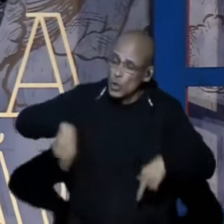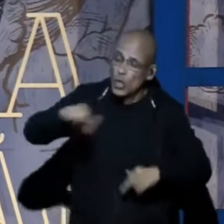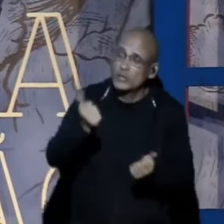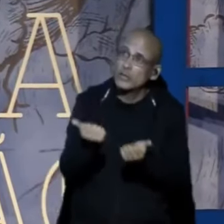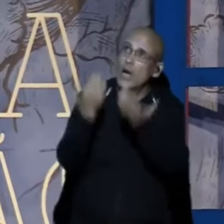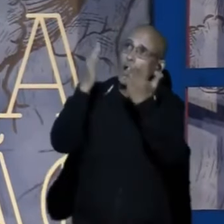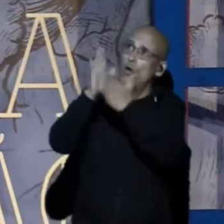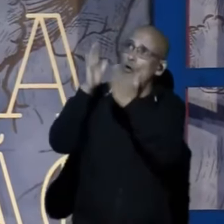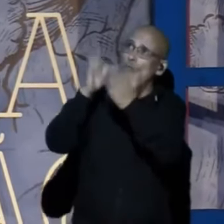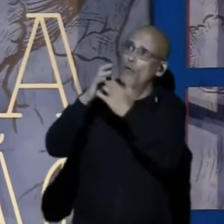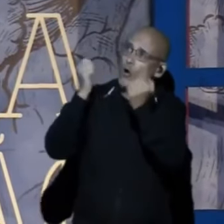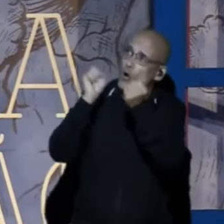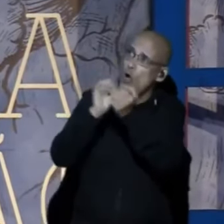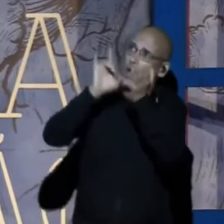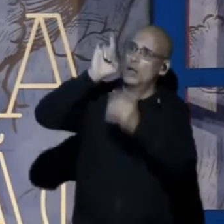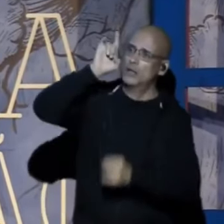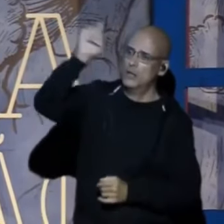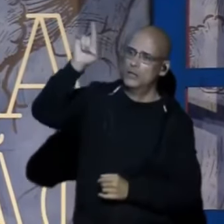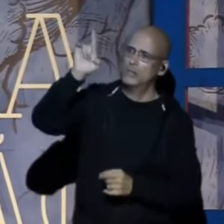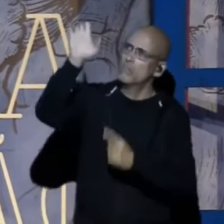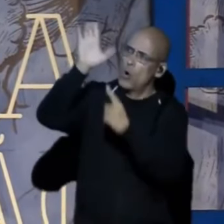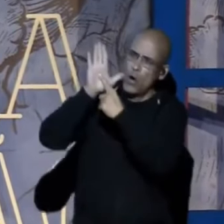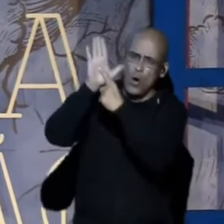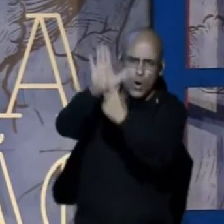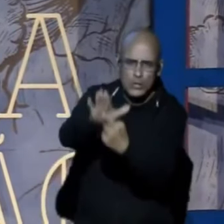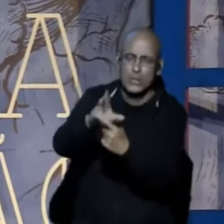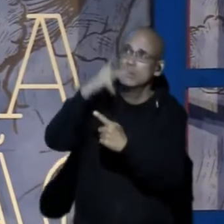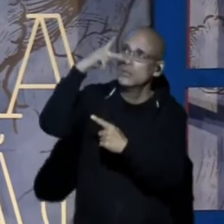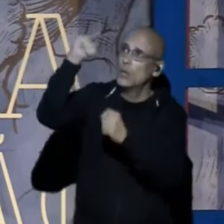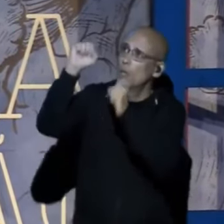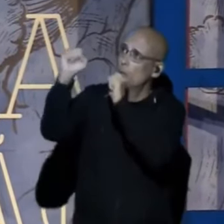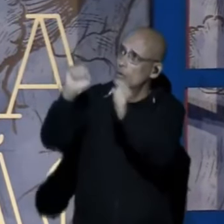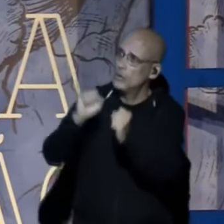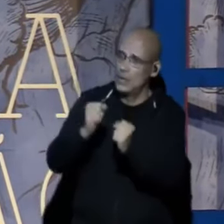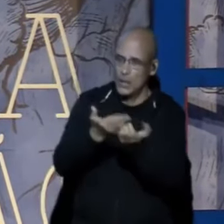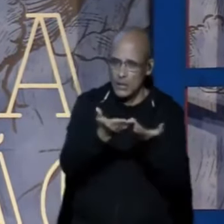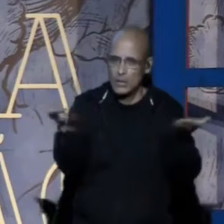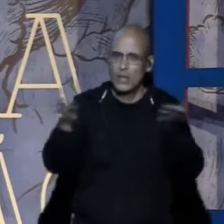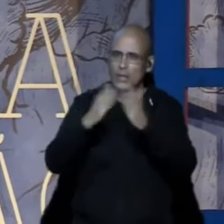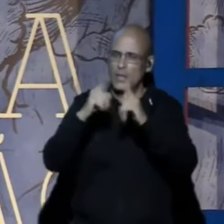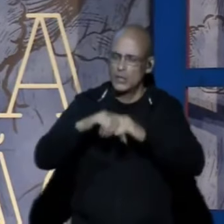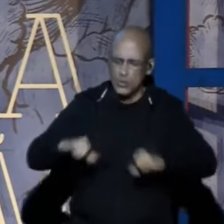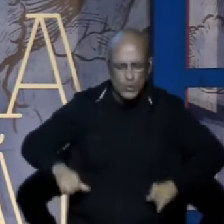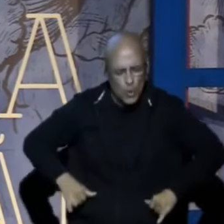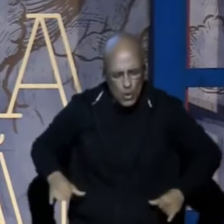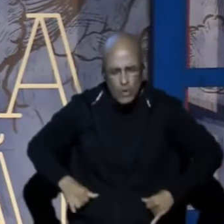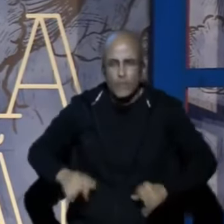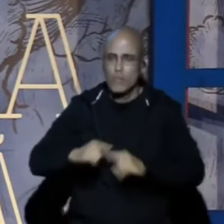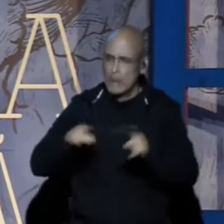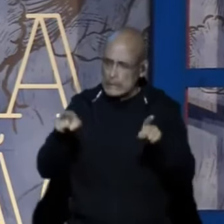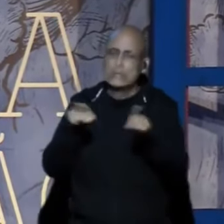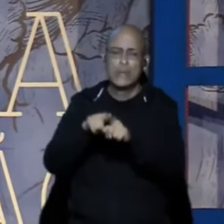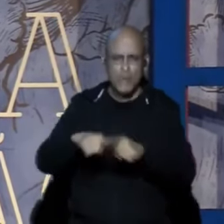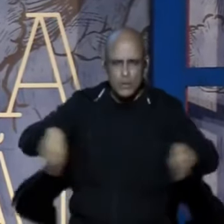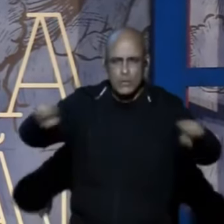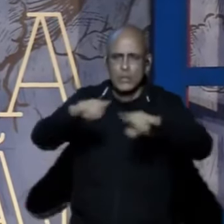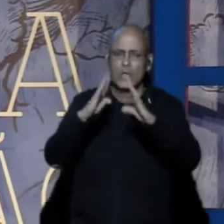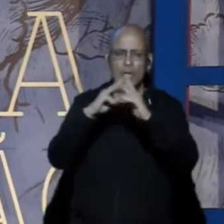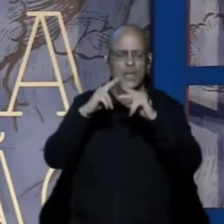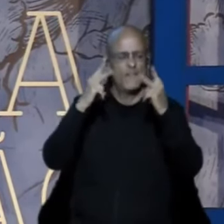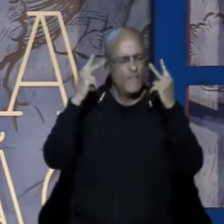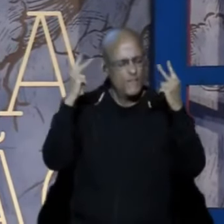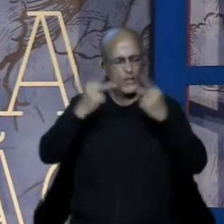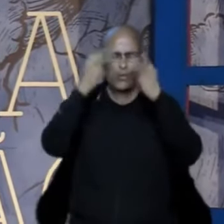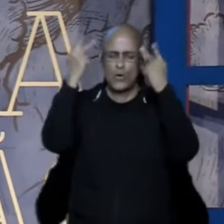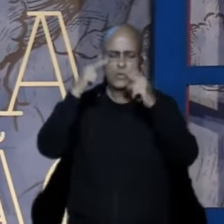Deus O teu poder Através da tua igreja Da tua igreja Sofredora Mas que também É a igreja Vitoriosa Em